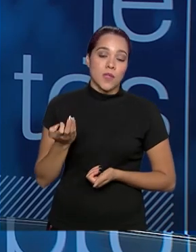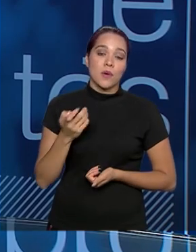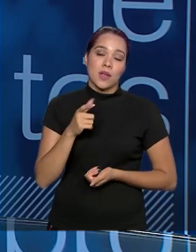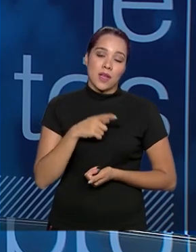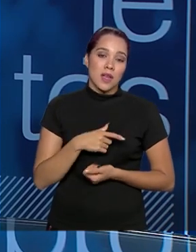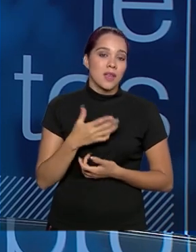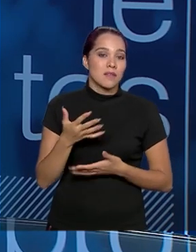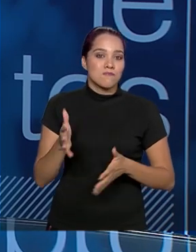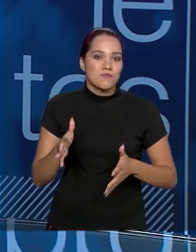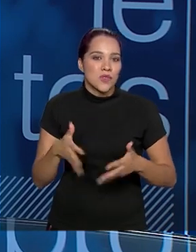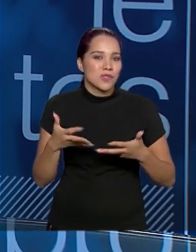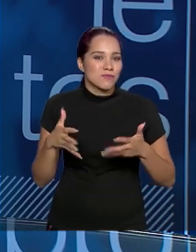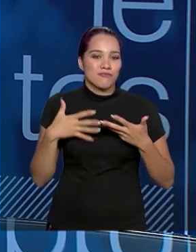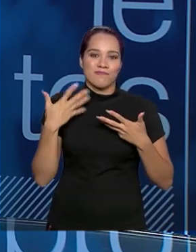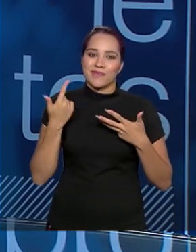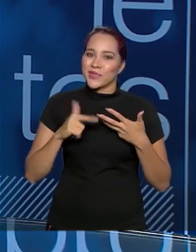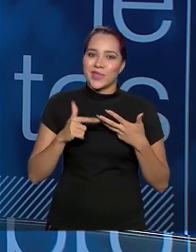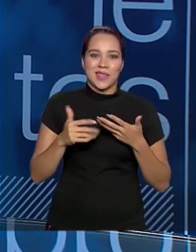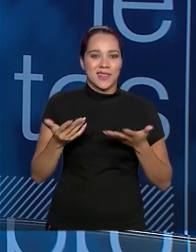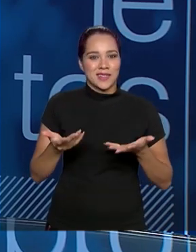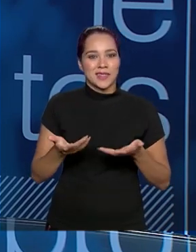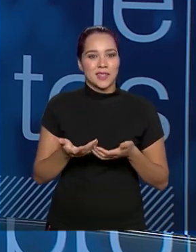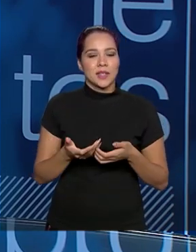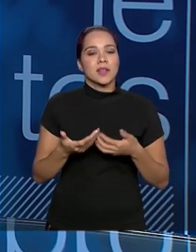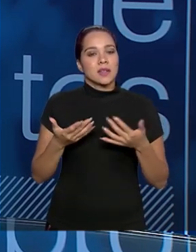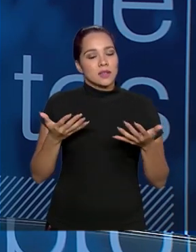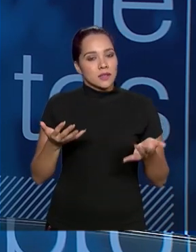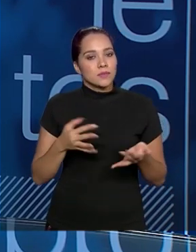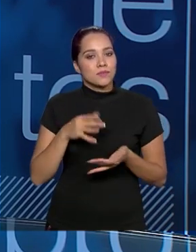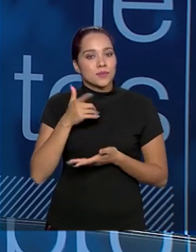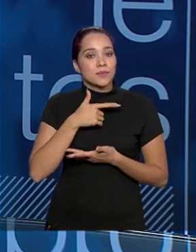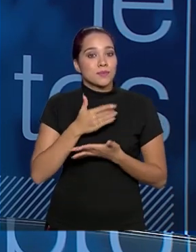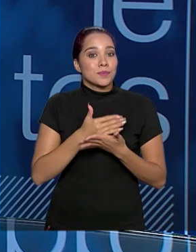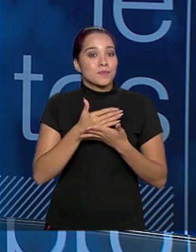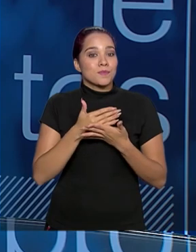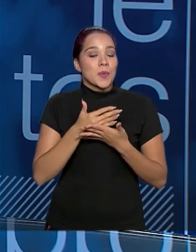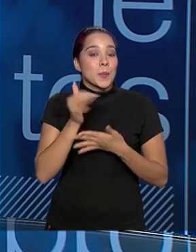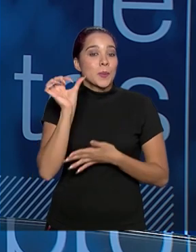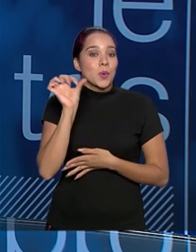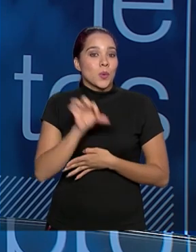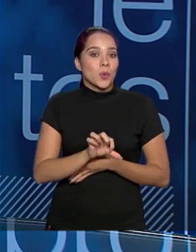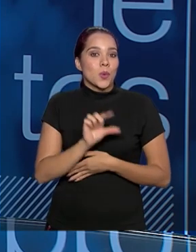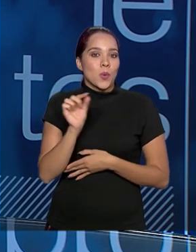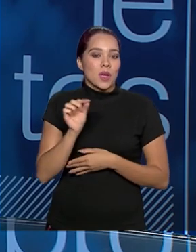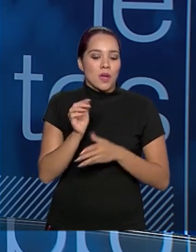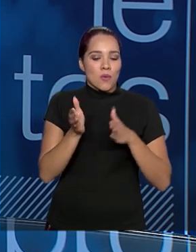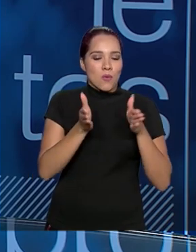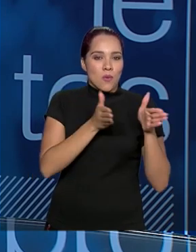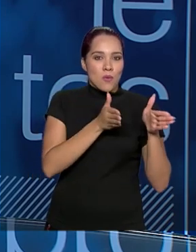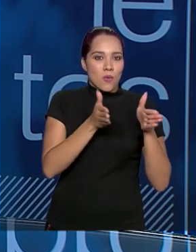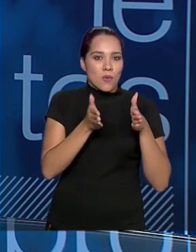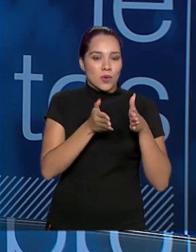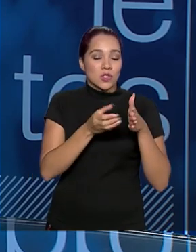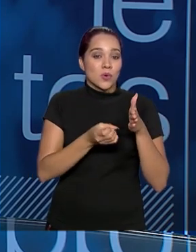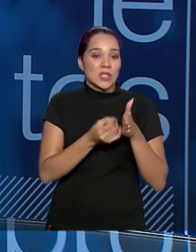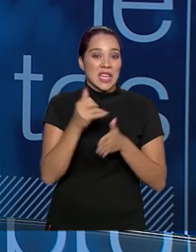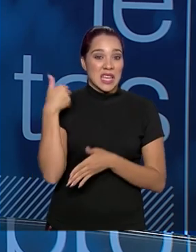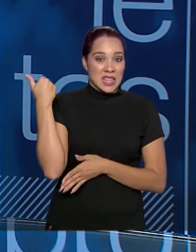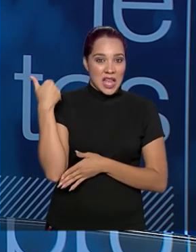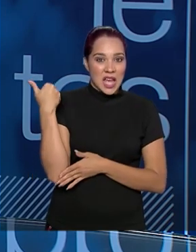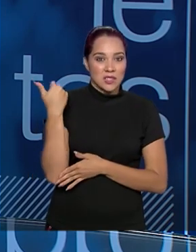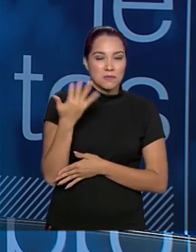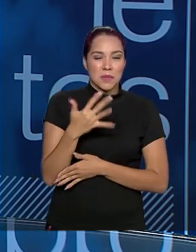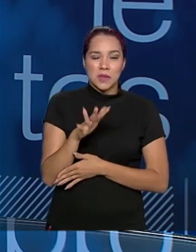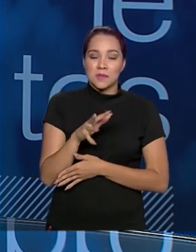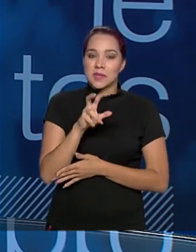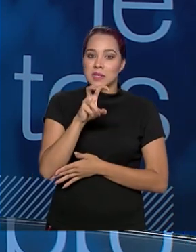grande desmotivador. E aí, para ser mais grave ainda, a nossa média de idade de servidores é em torno de 53